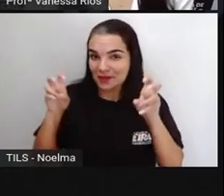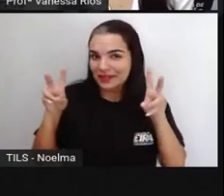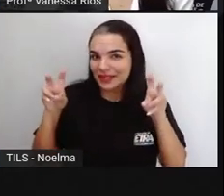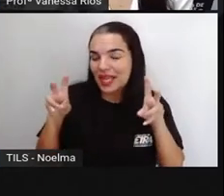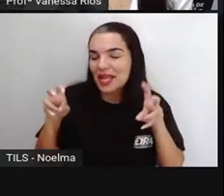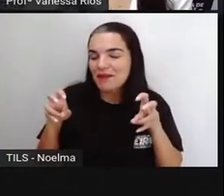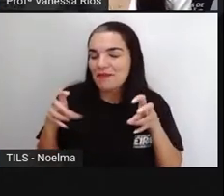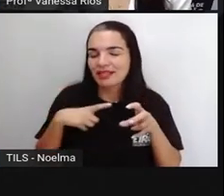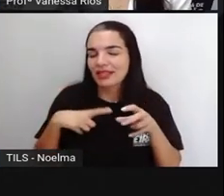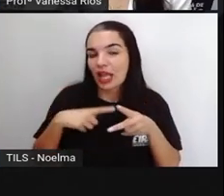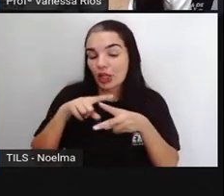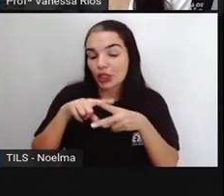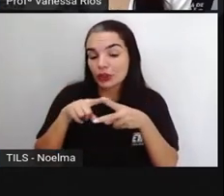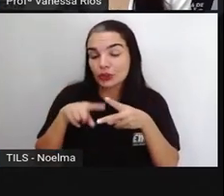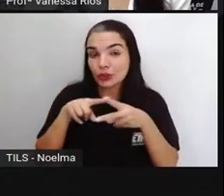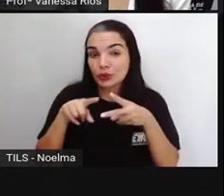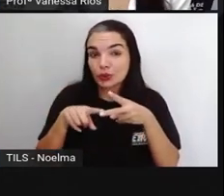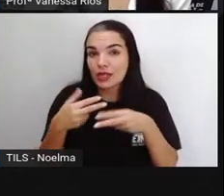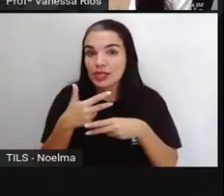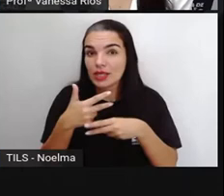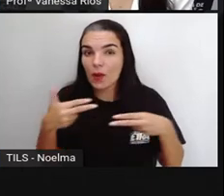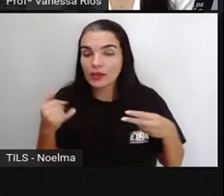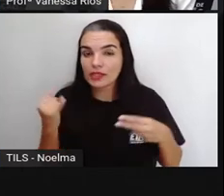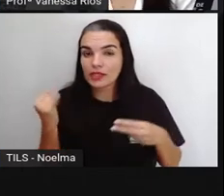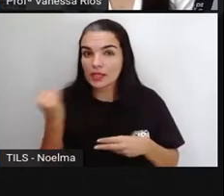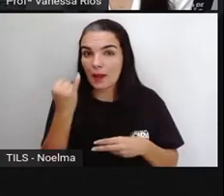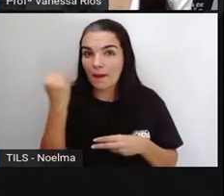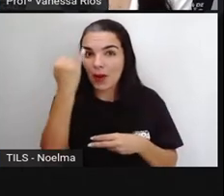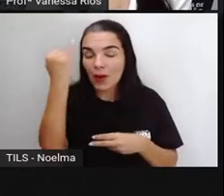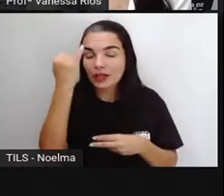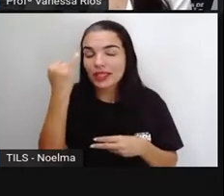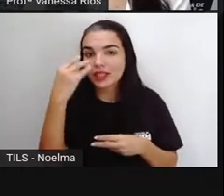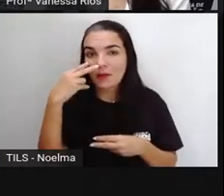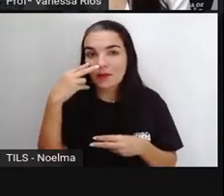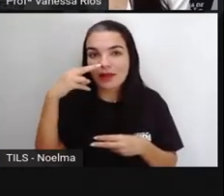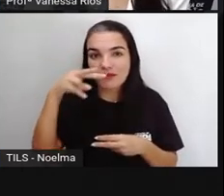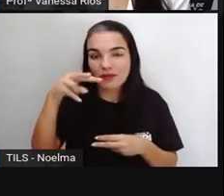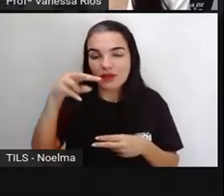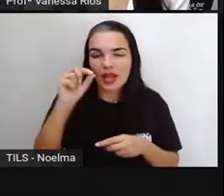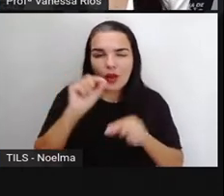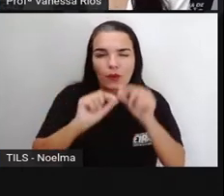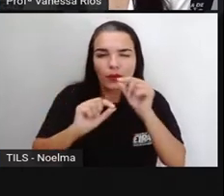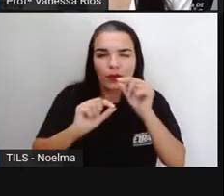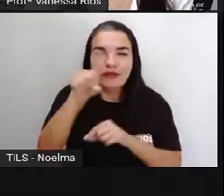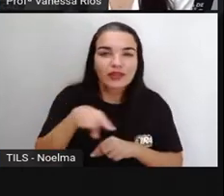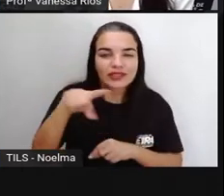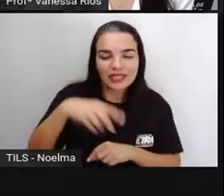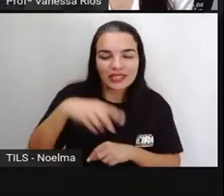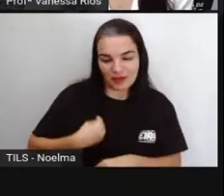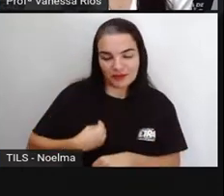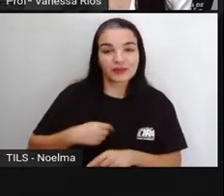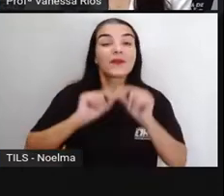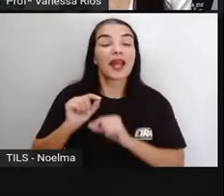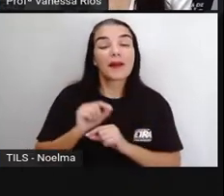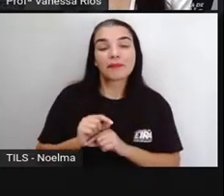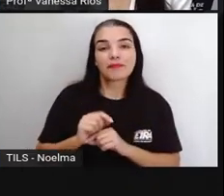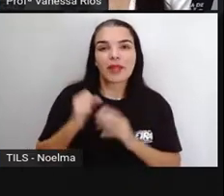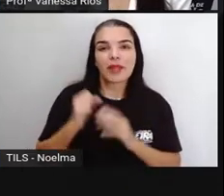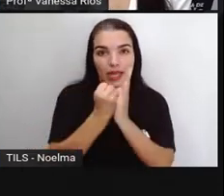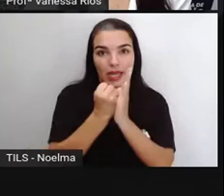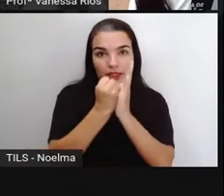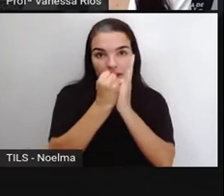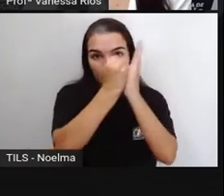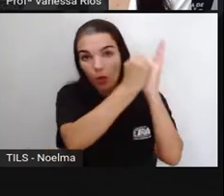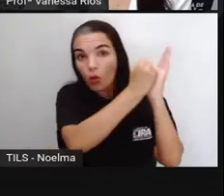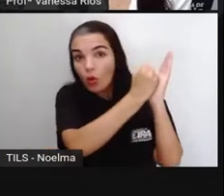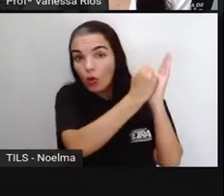Duas questões muito importantes e interessantes aí as vivências de vocês, que são as questões dos patrimônios,